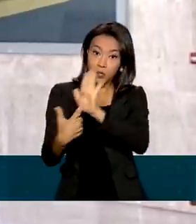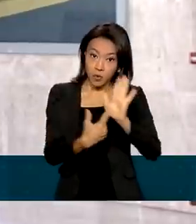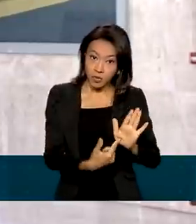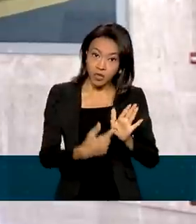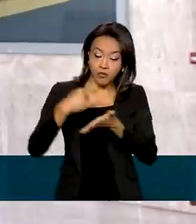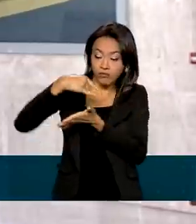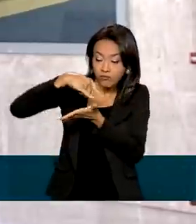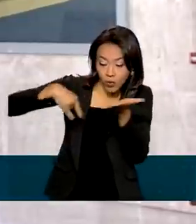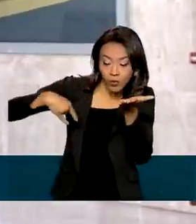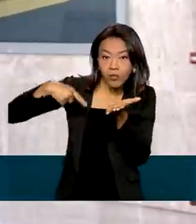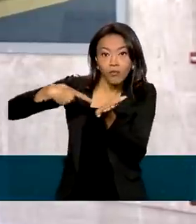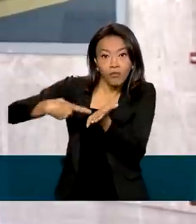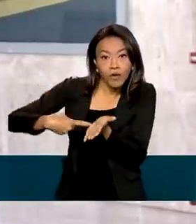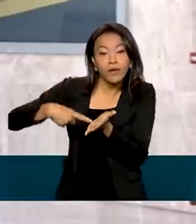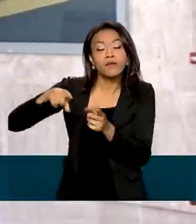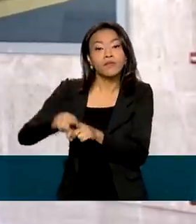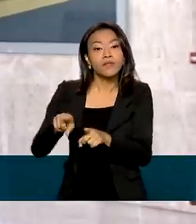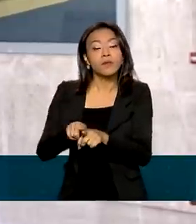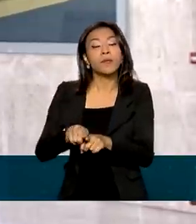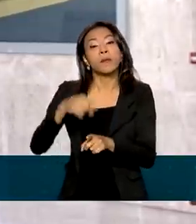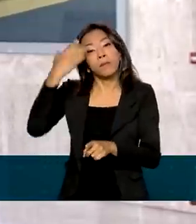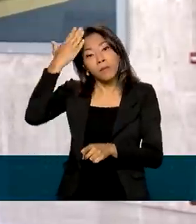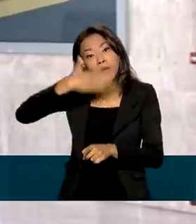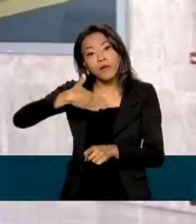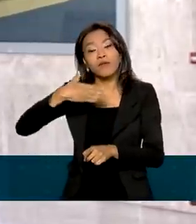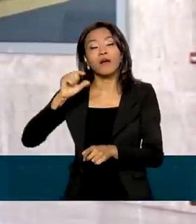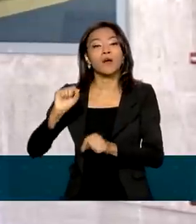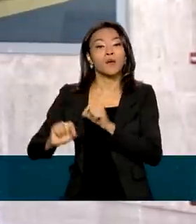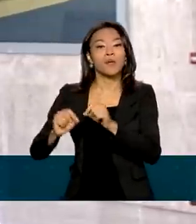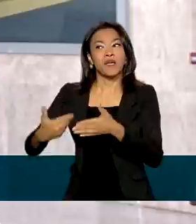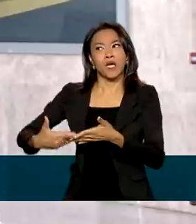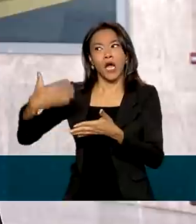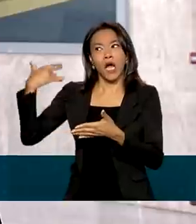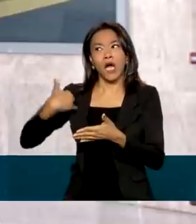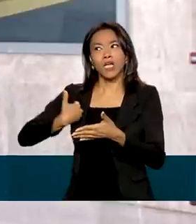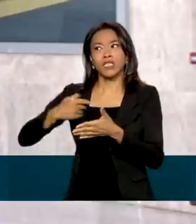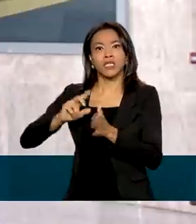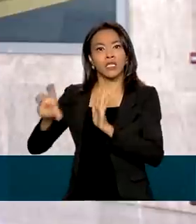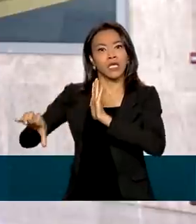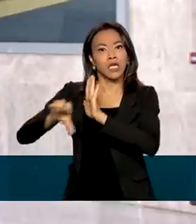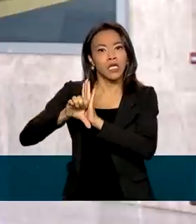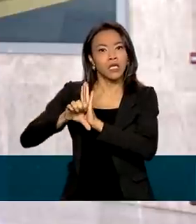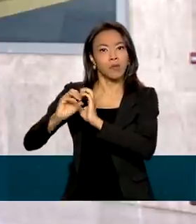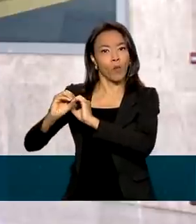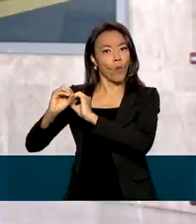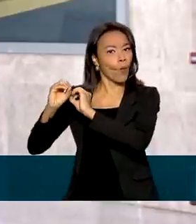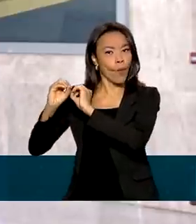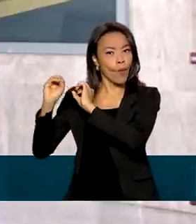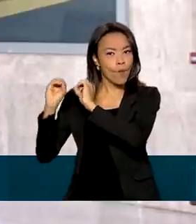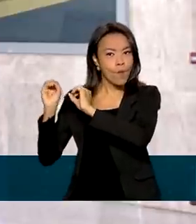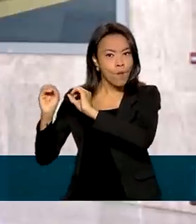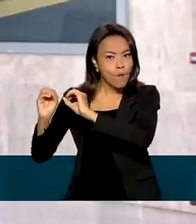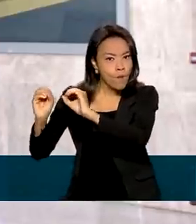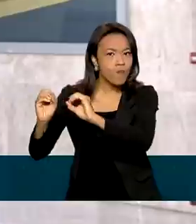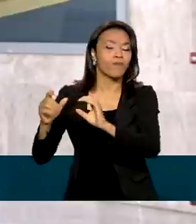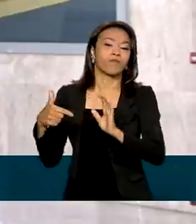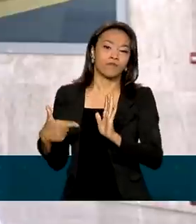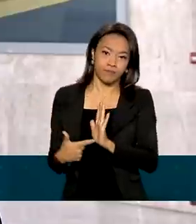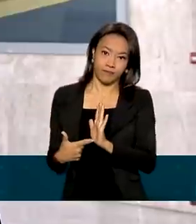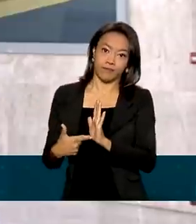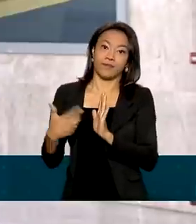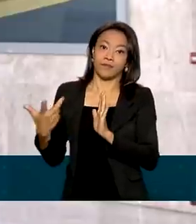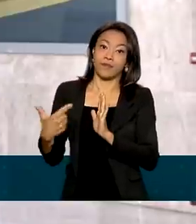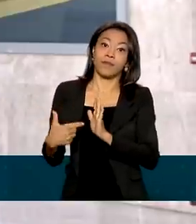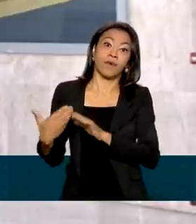válida e também um atestado de antecedentes criminais expedidos pela Ucrânia ou por outro país. Essa providência